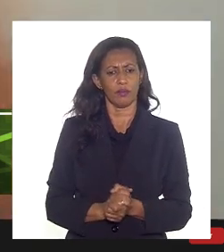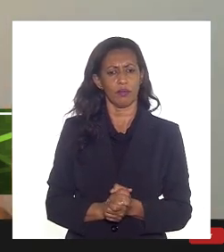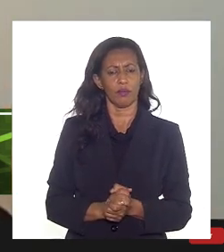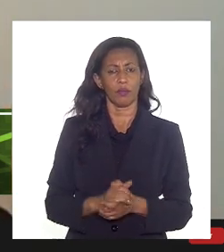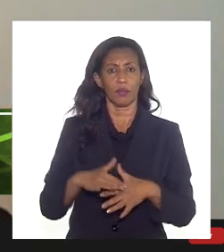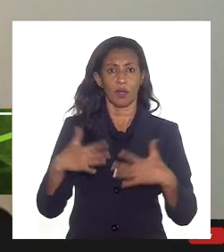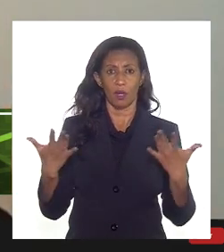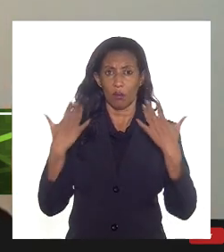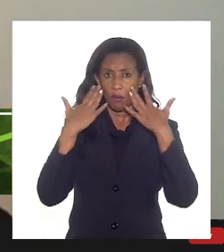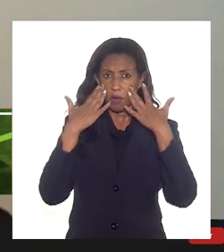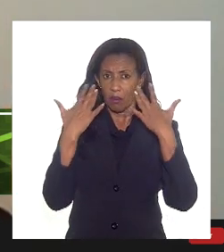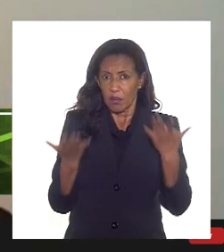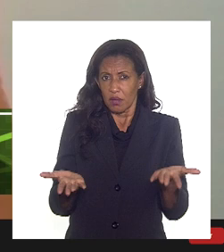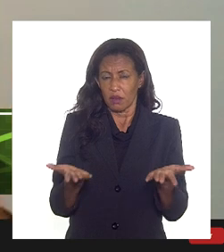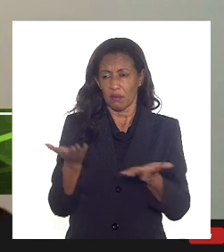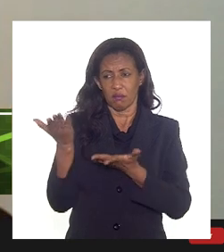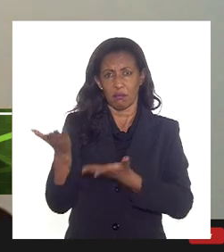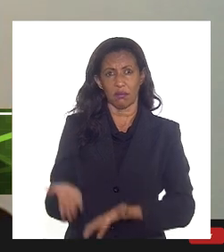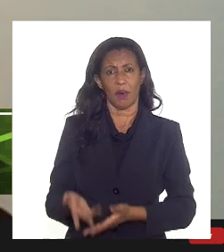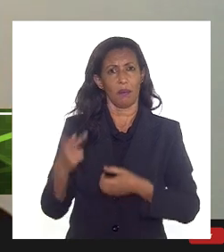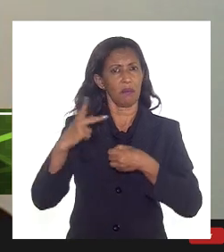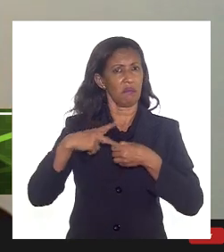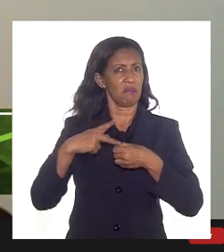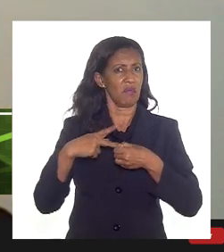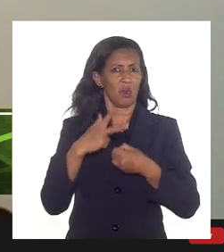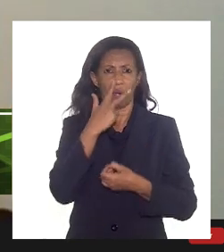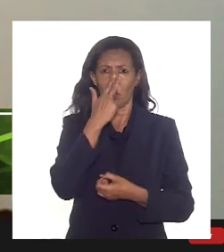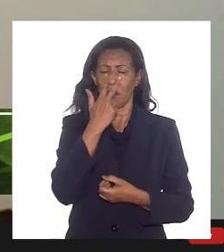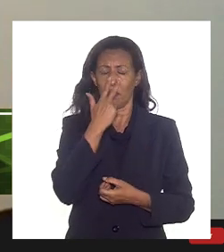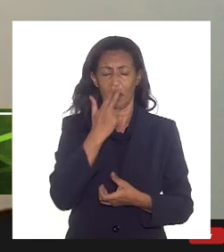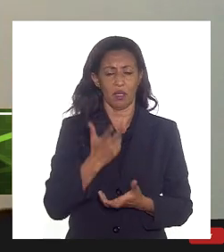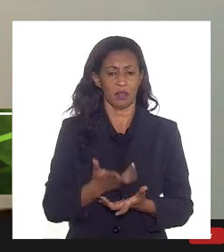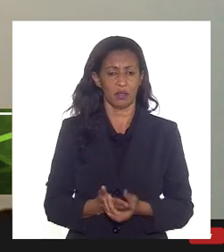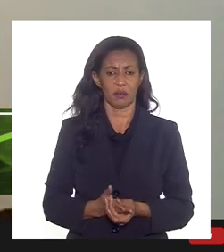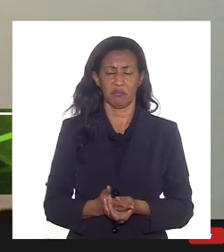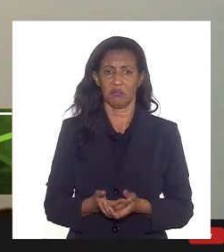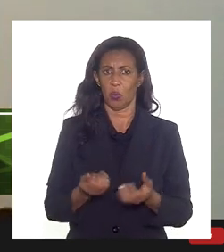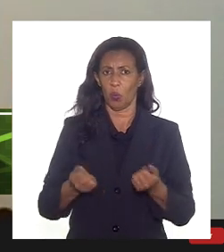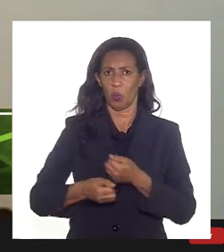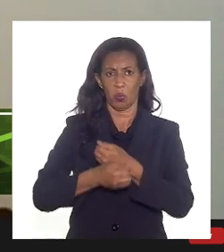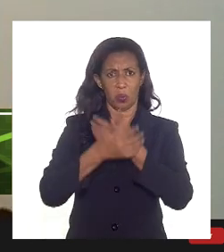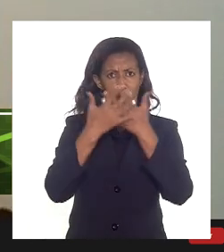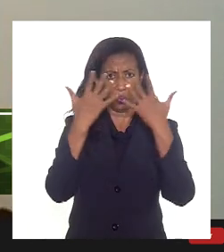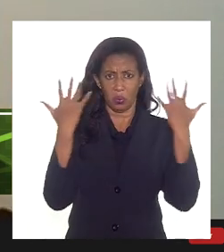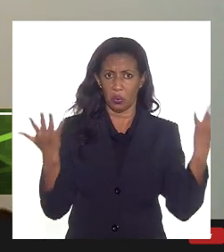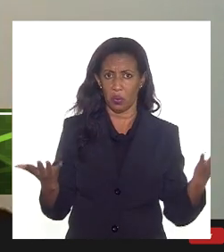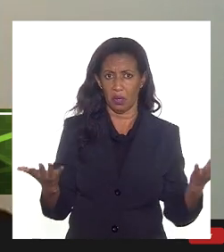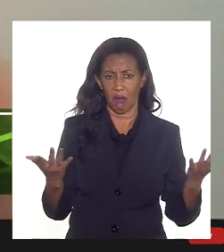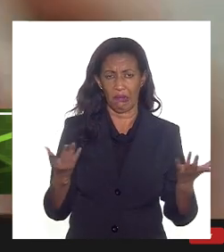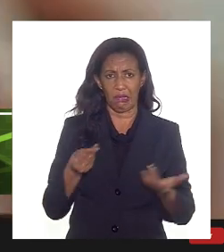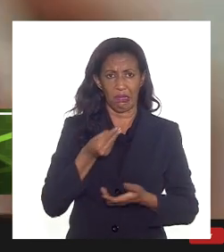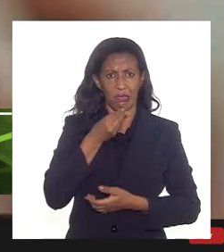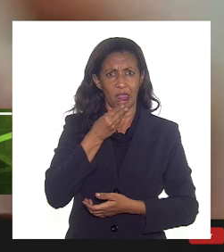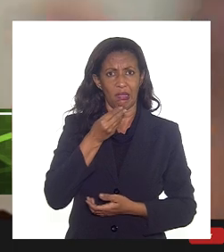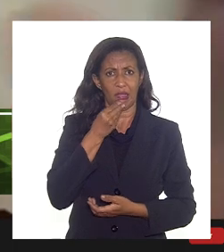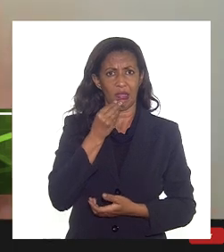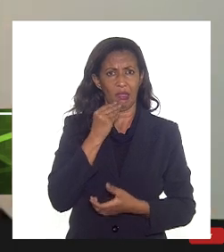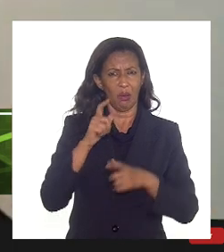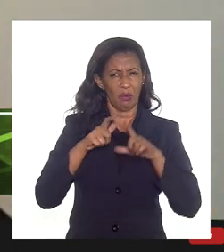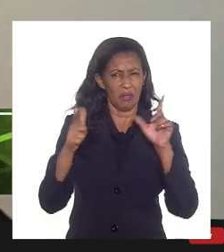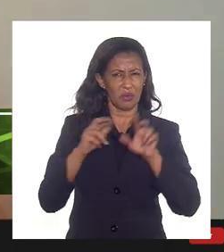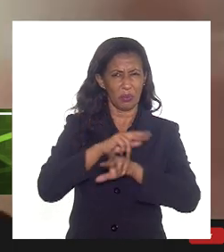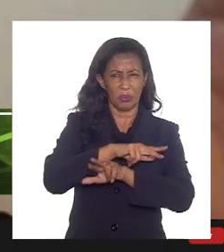apresentação dele da Petrobras não me pareceu claro que isso fosse possível né uma grande